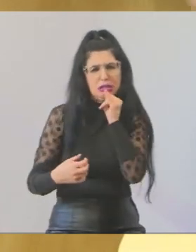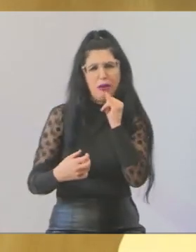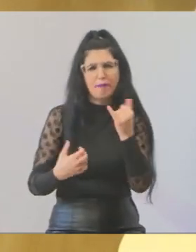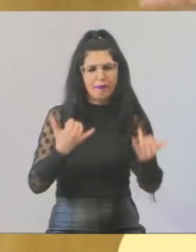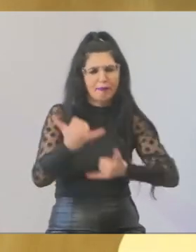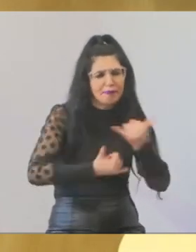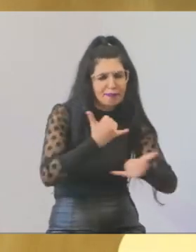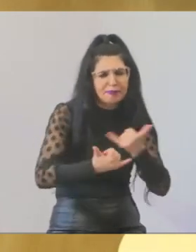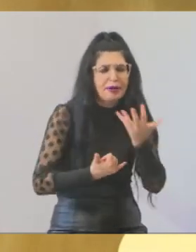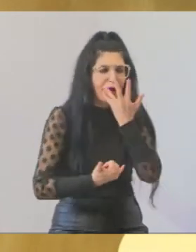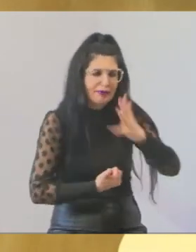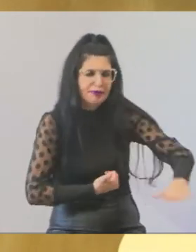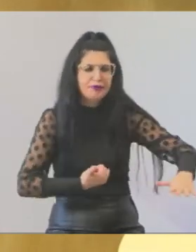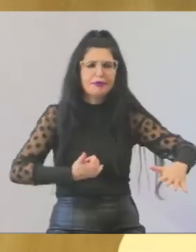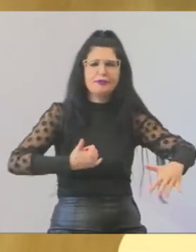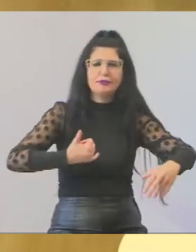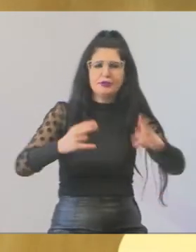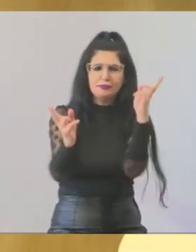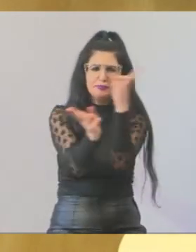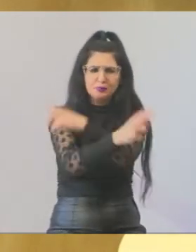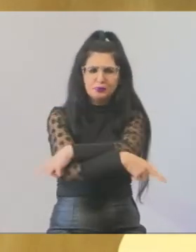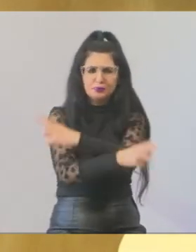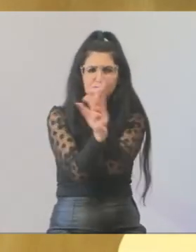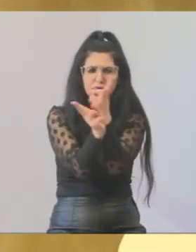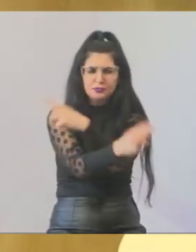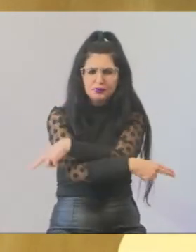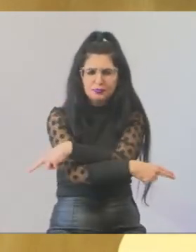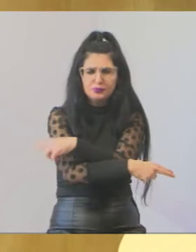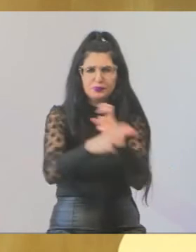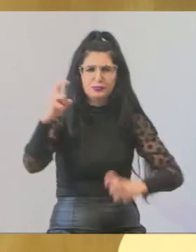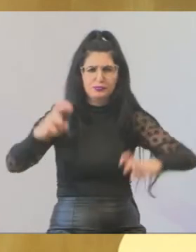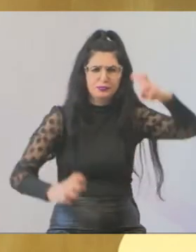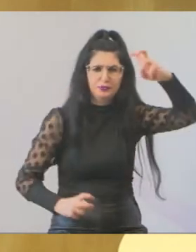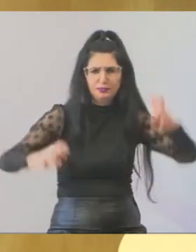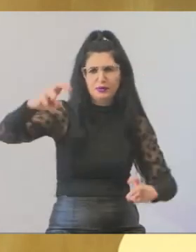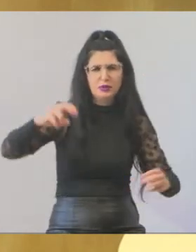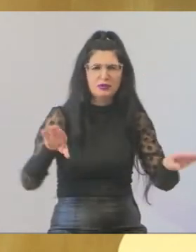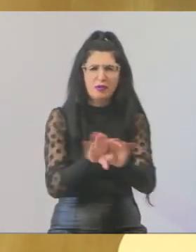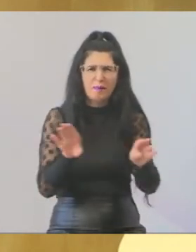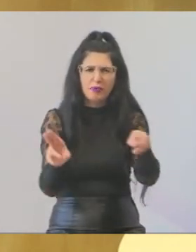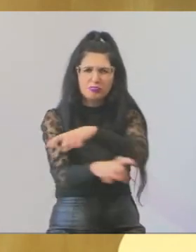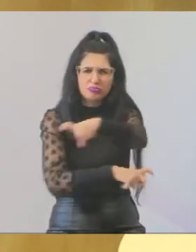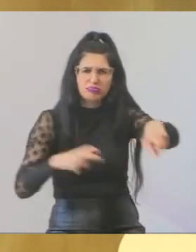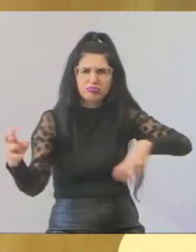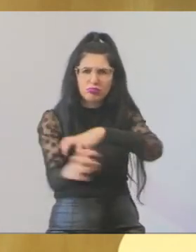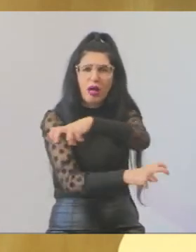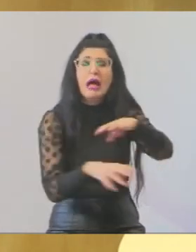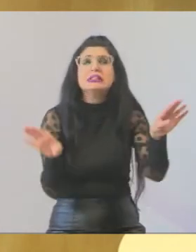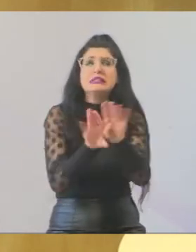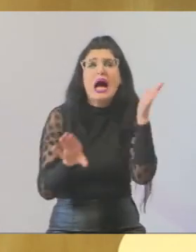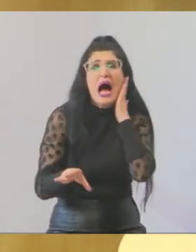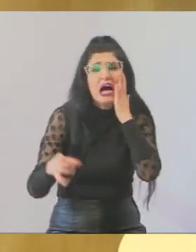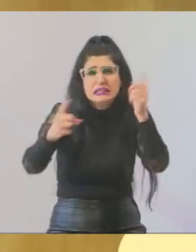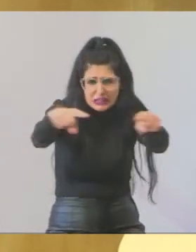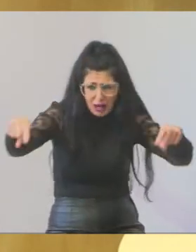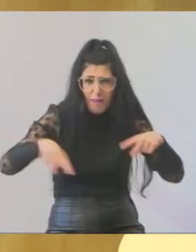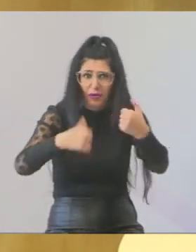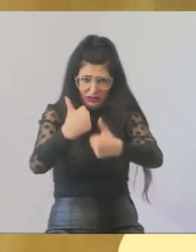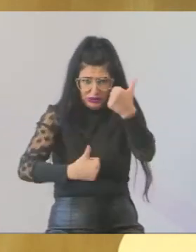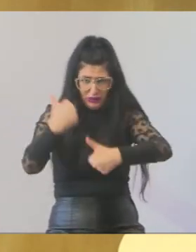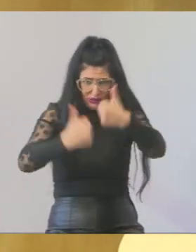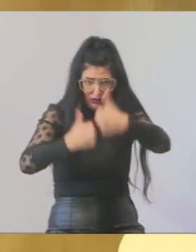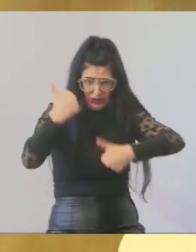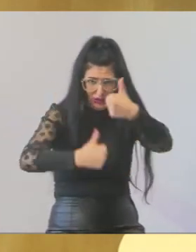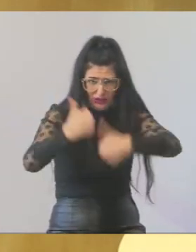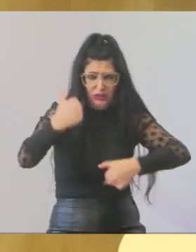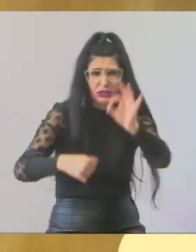e vocês reformaram ali a tela do Campinho ali, do Esperança, próximo ao Ricardino ali,